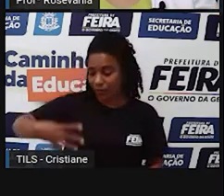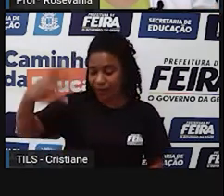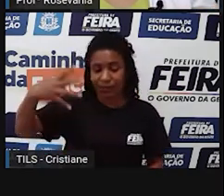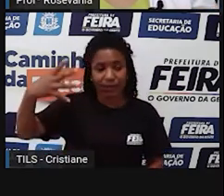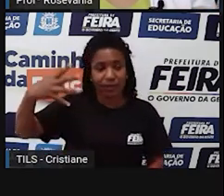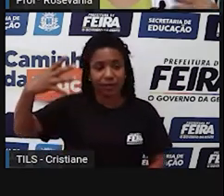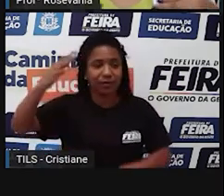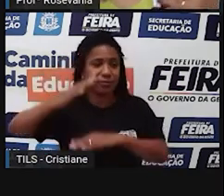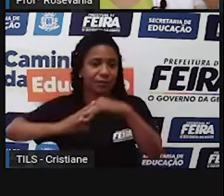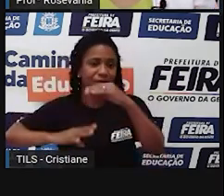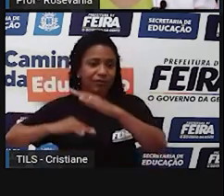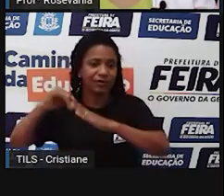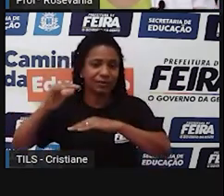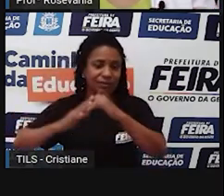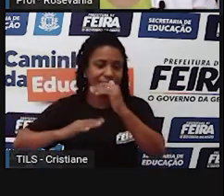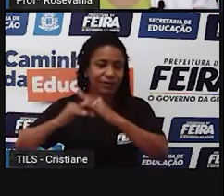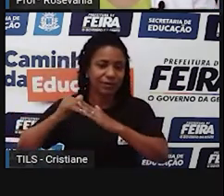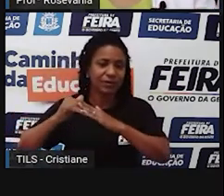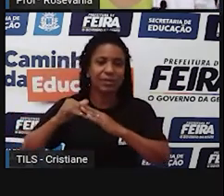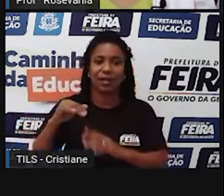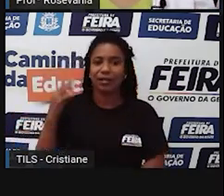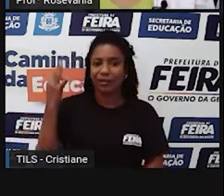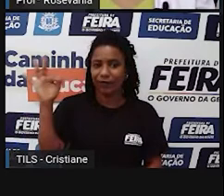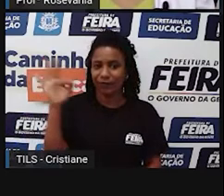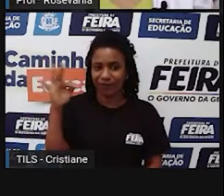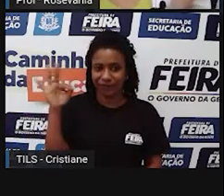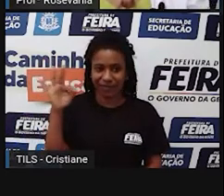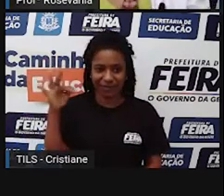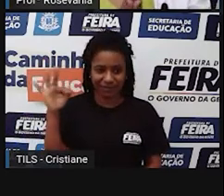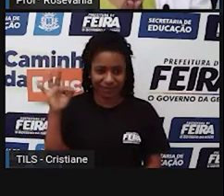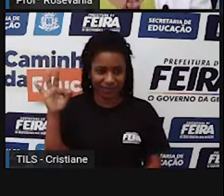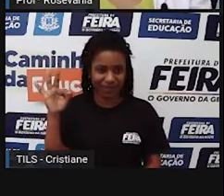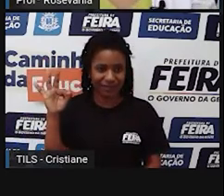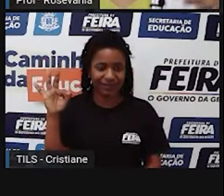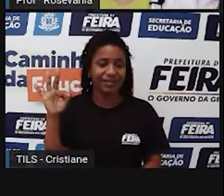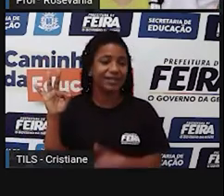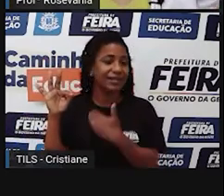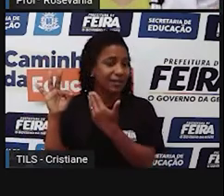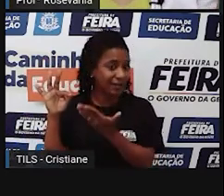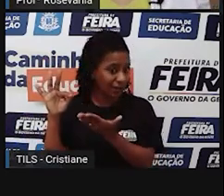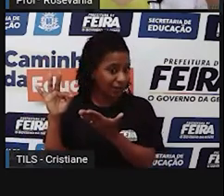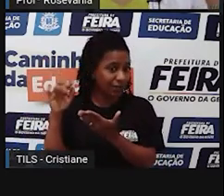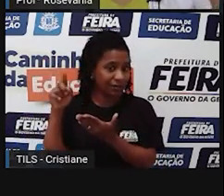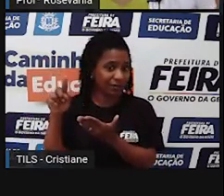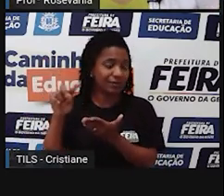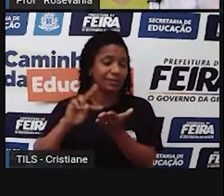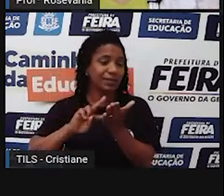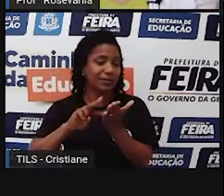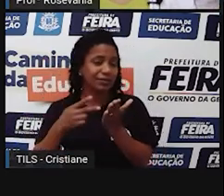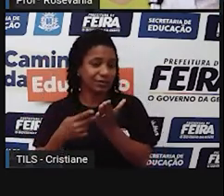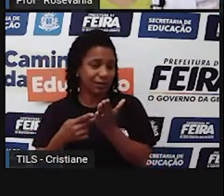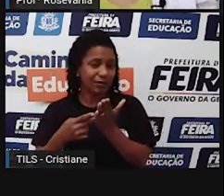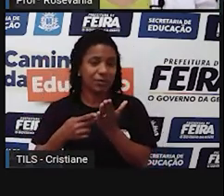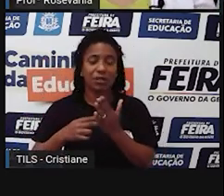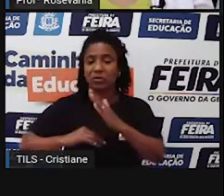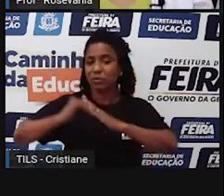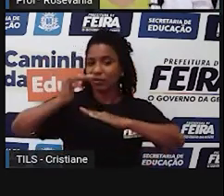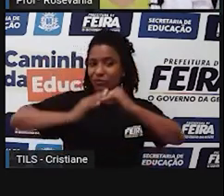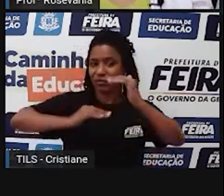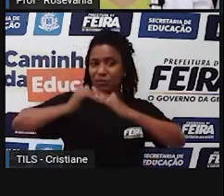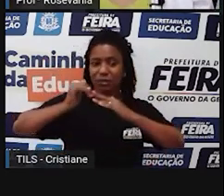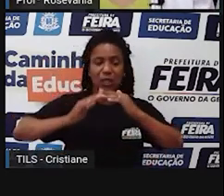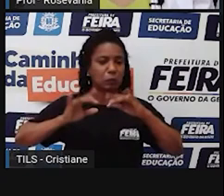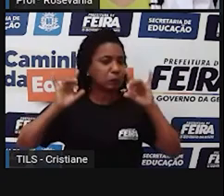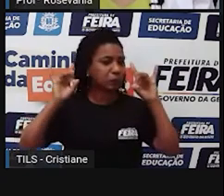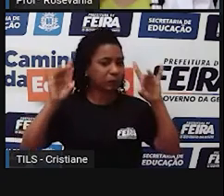profissionais, que lá na França se diz assim, creme de la creme de la société. Ou seja, são os profissionais top, que ganham